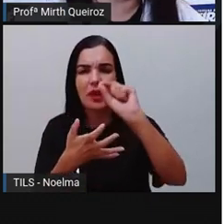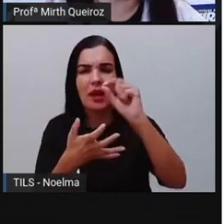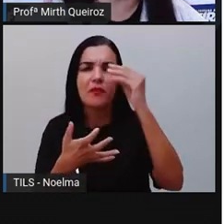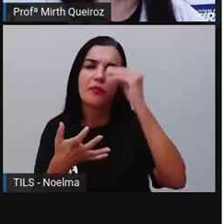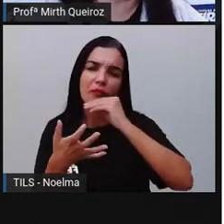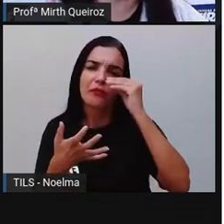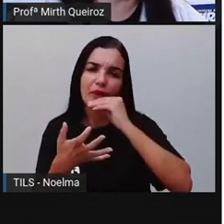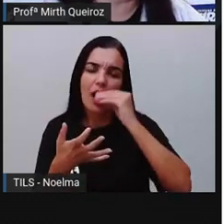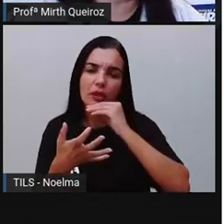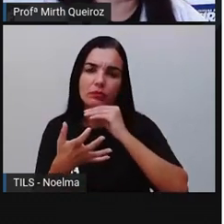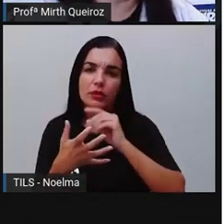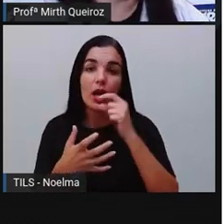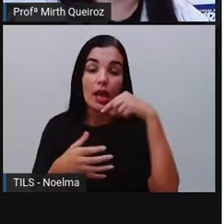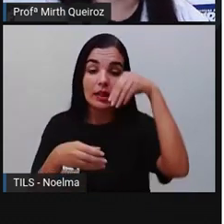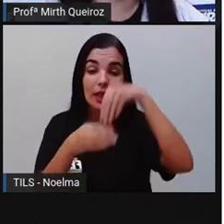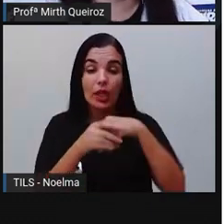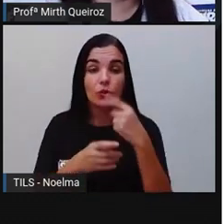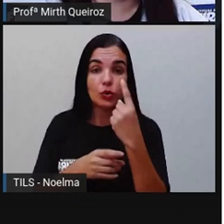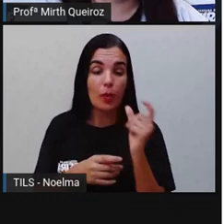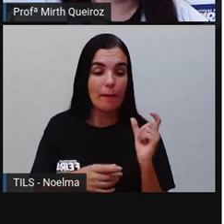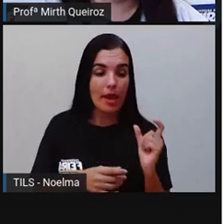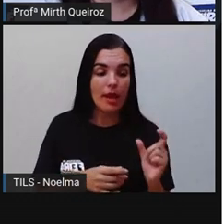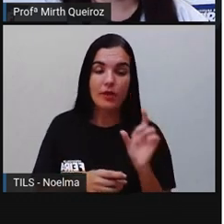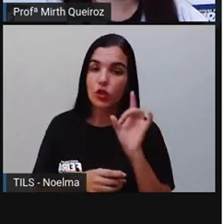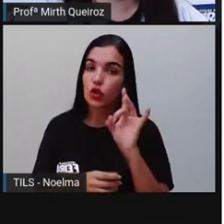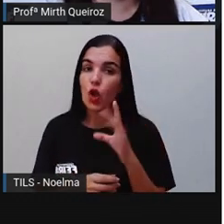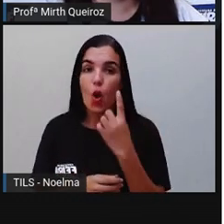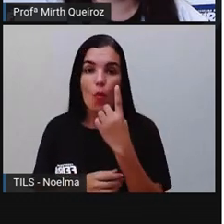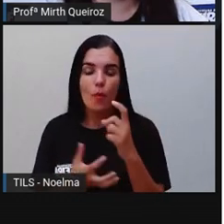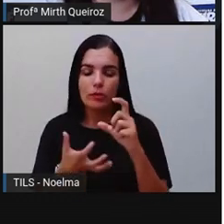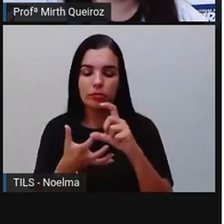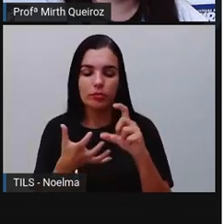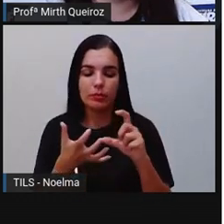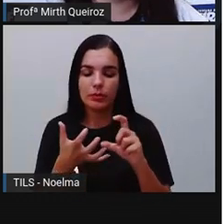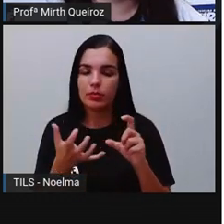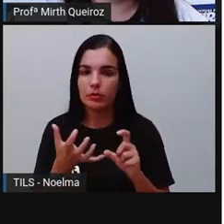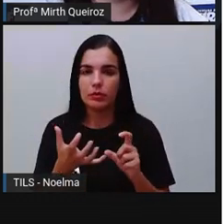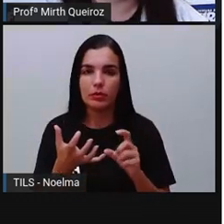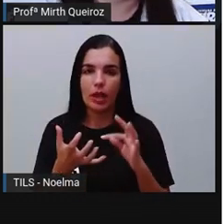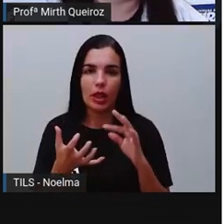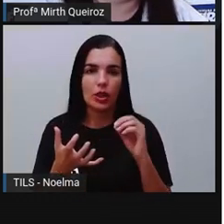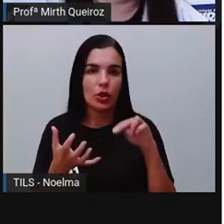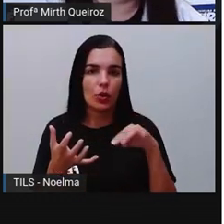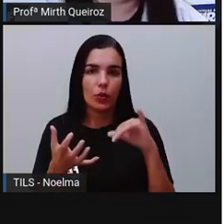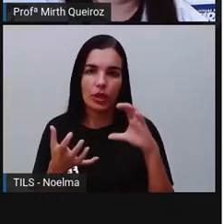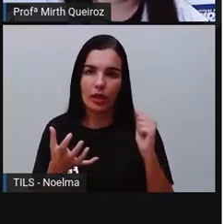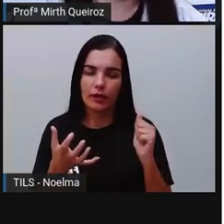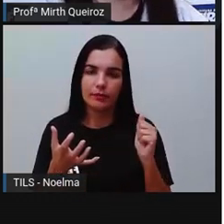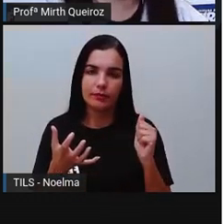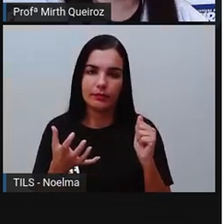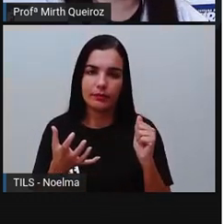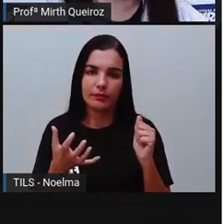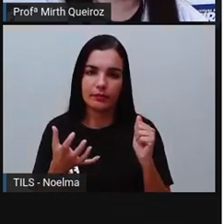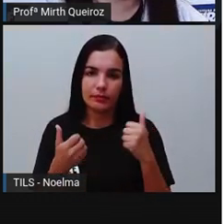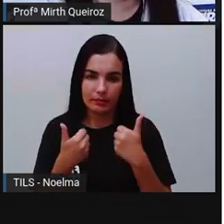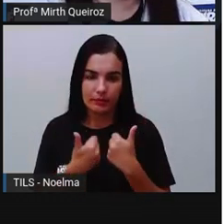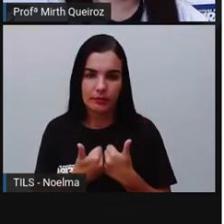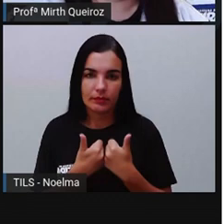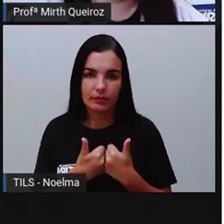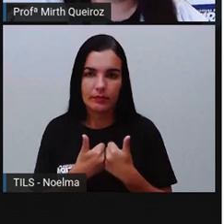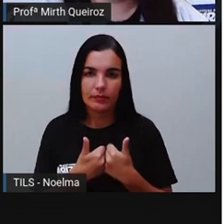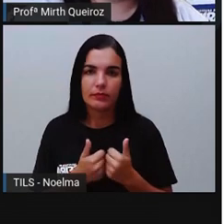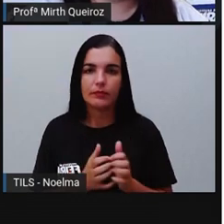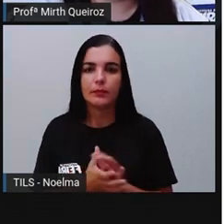vamos ter uma sílaba tônica. Essa sílaba tônica, toda sílaba tônica é acentuada? Não, não. Nós temos o acento